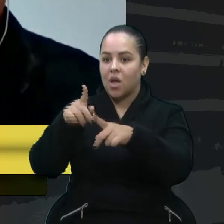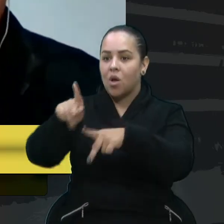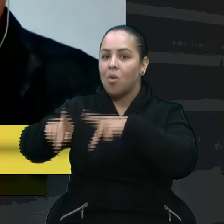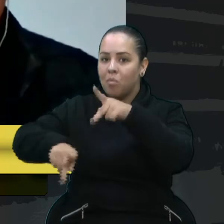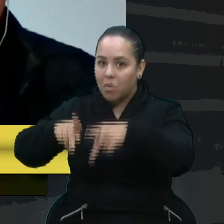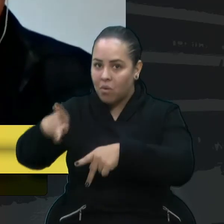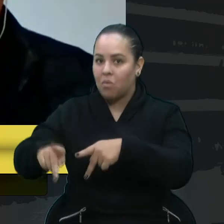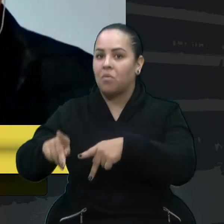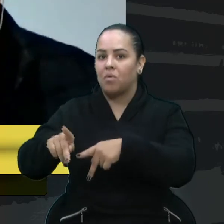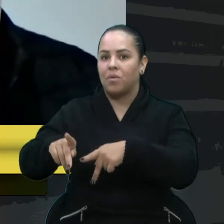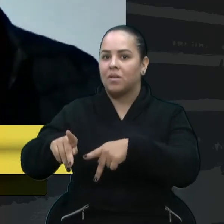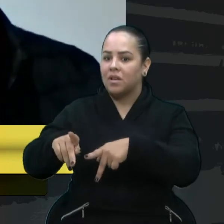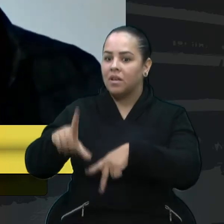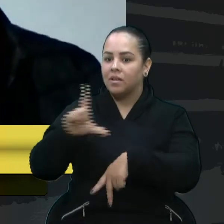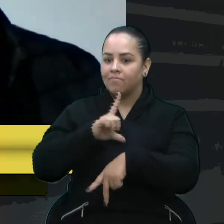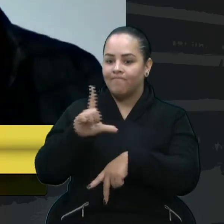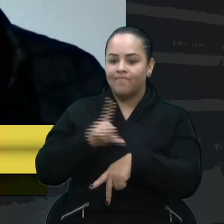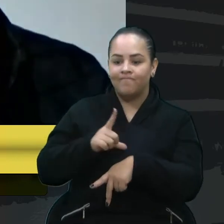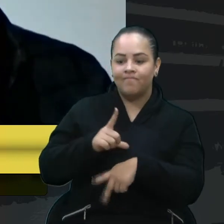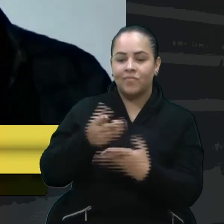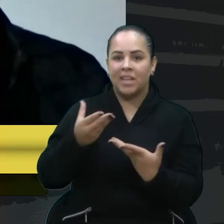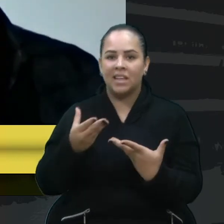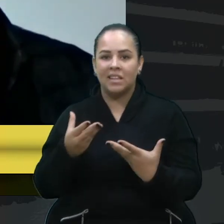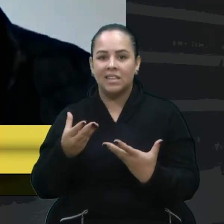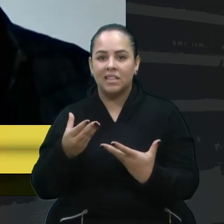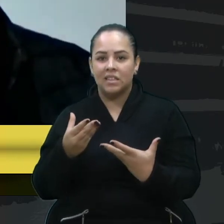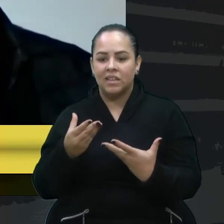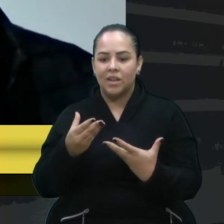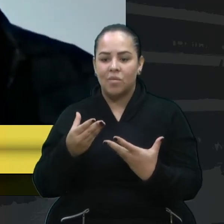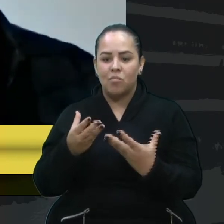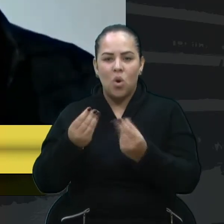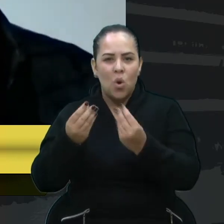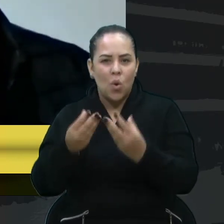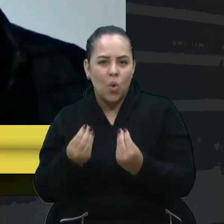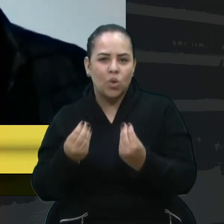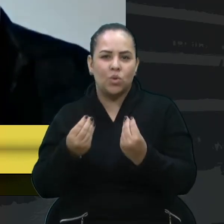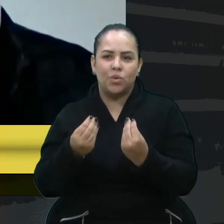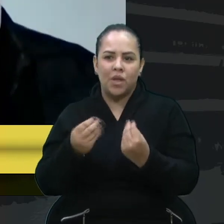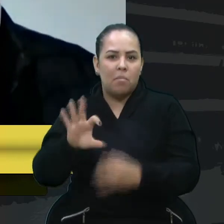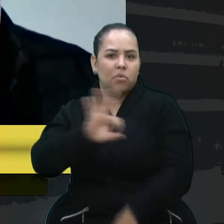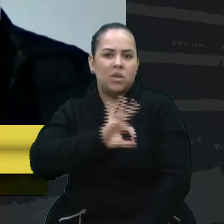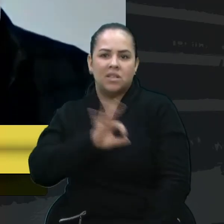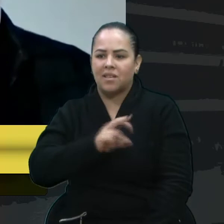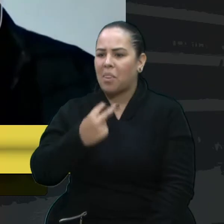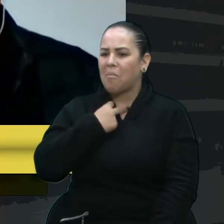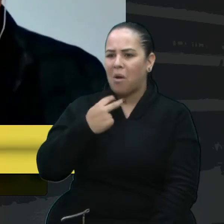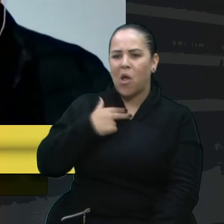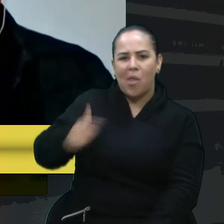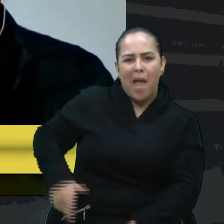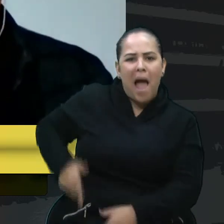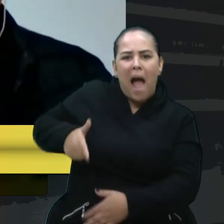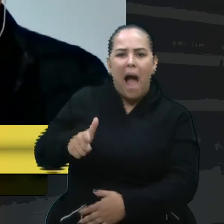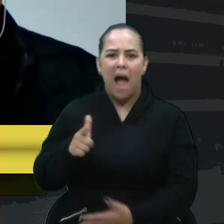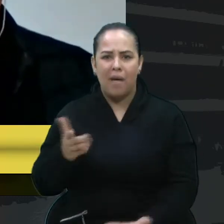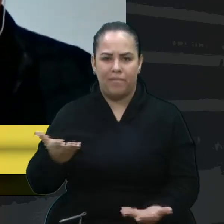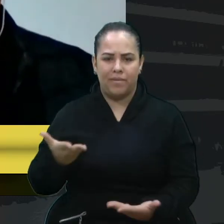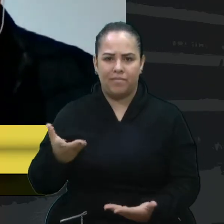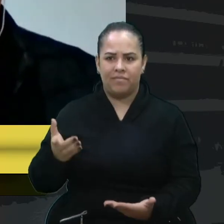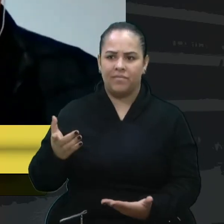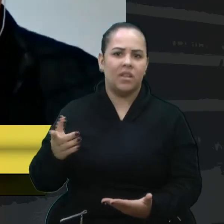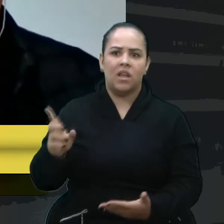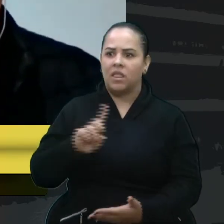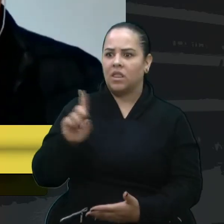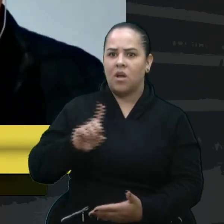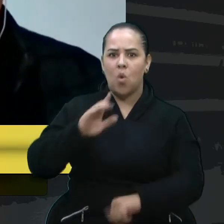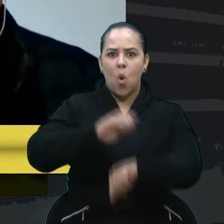inflamada, ela está, sabe, numa onda que a guarda não pode ter armas que tem que retirar, não vamos condenar, a